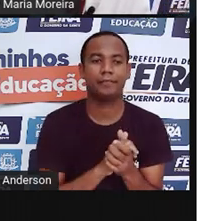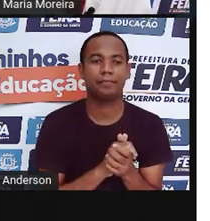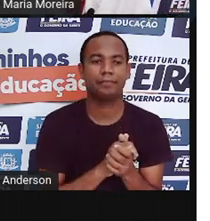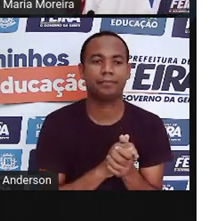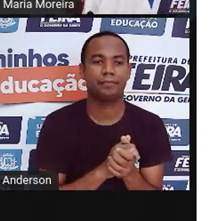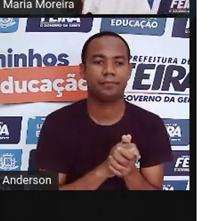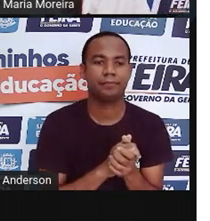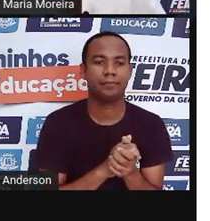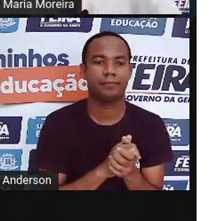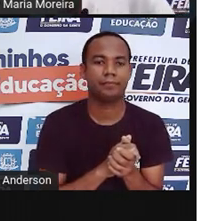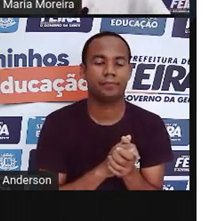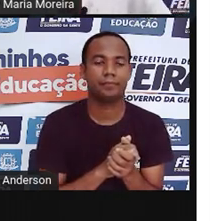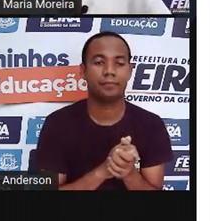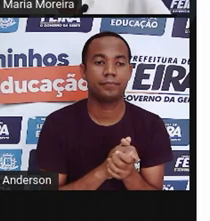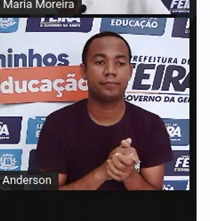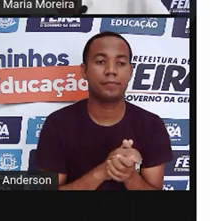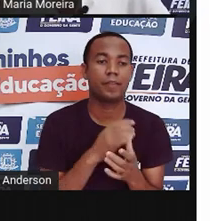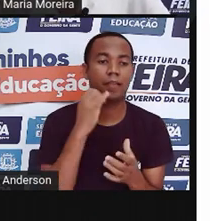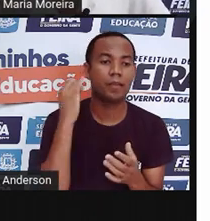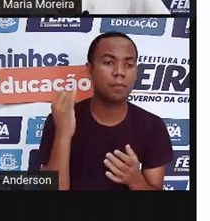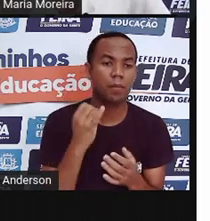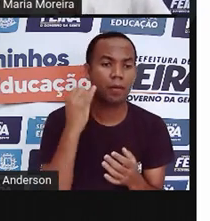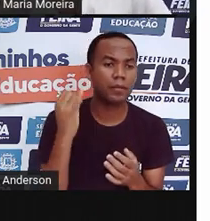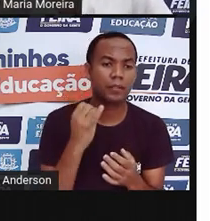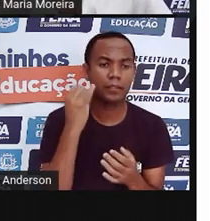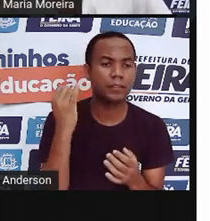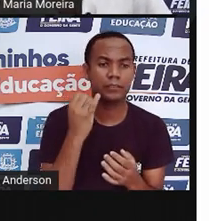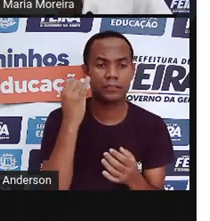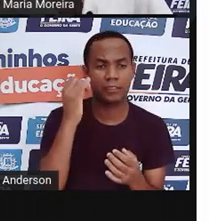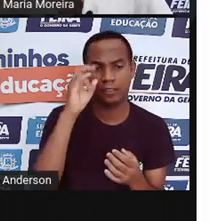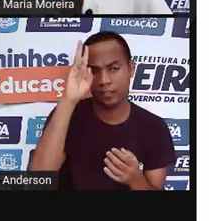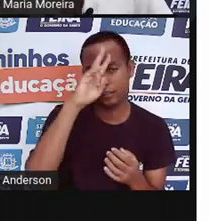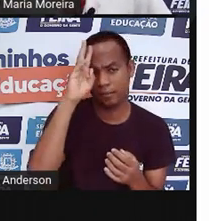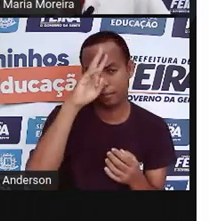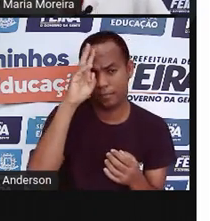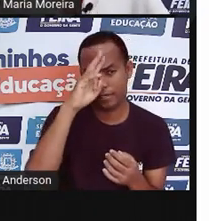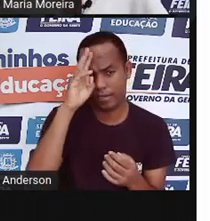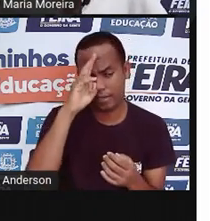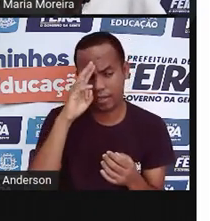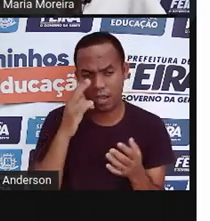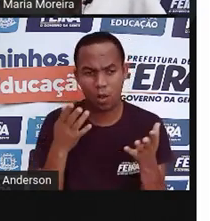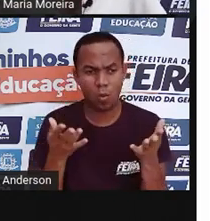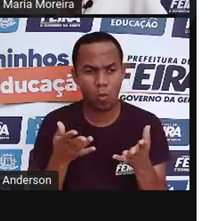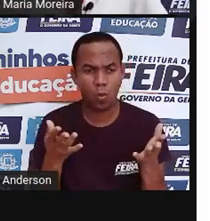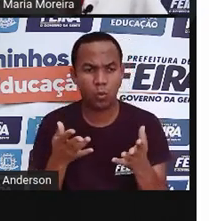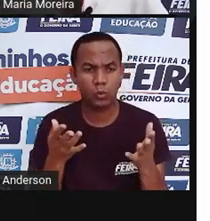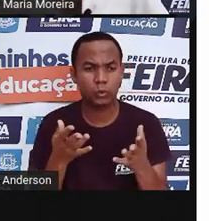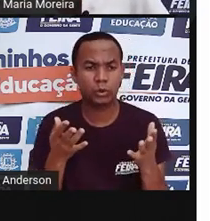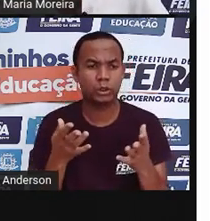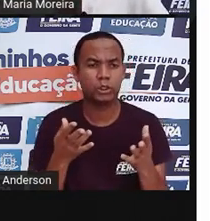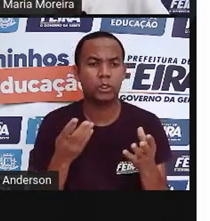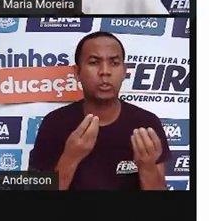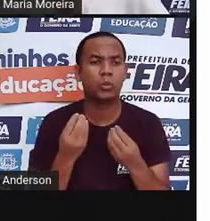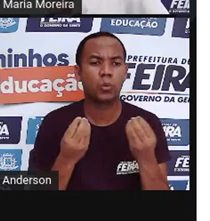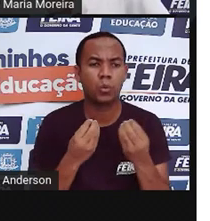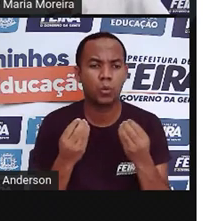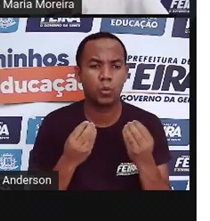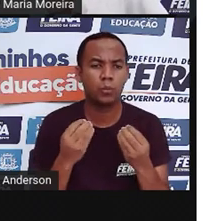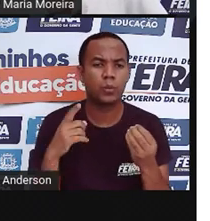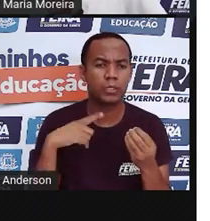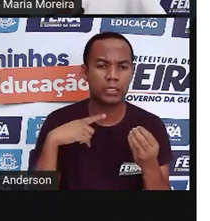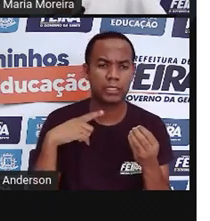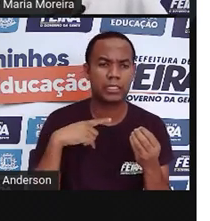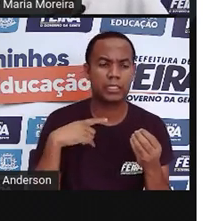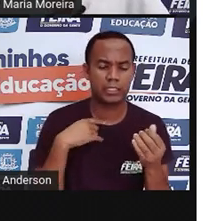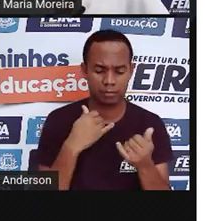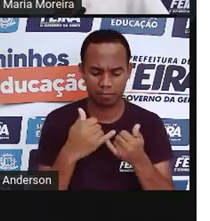Também? Muito bem. É importante, gente, lembrar o seguinte. Que até hoje, até os dias de hoje, ainda existem carrinhos